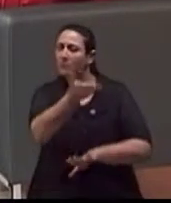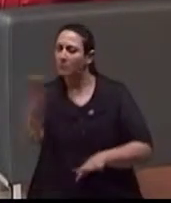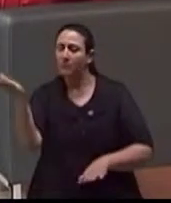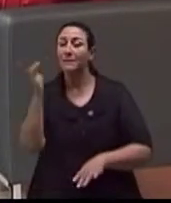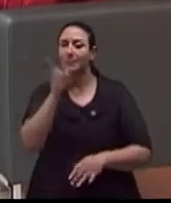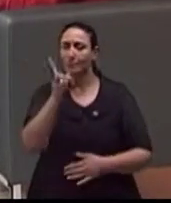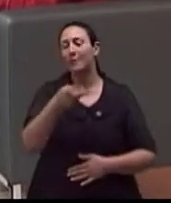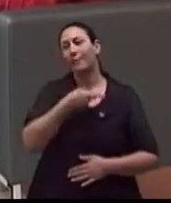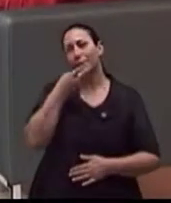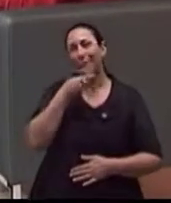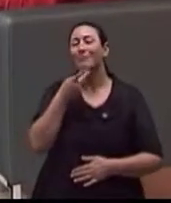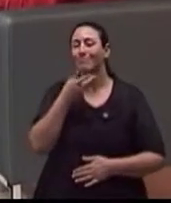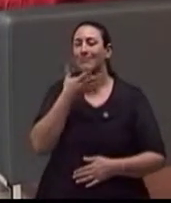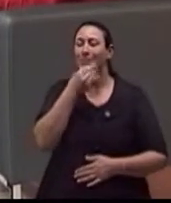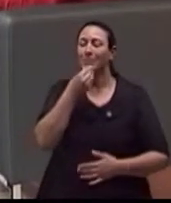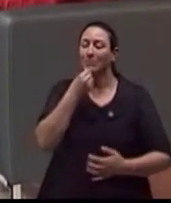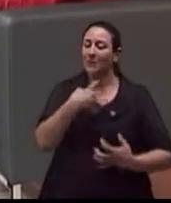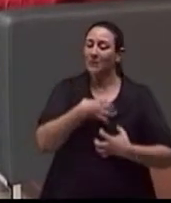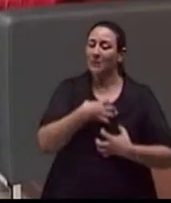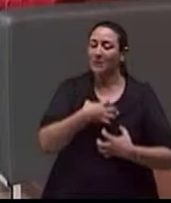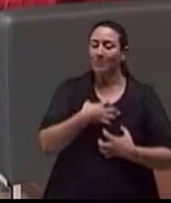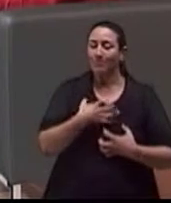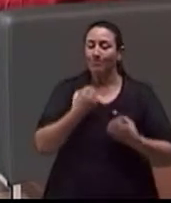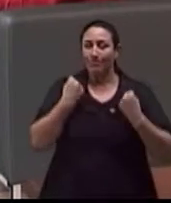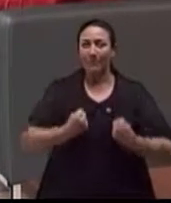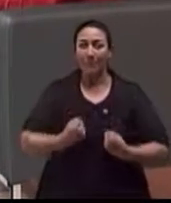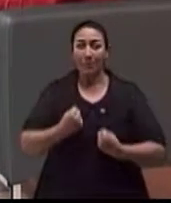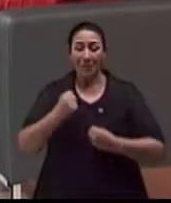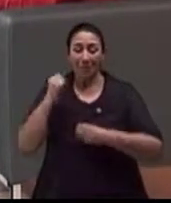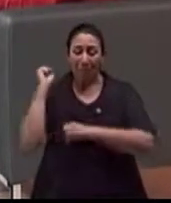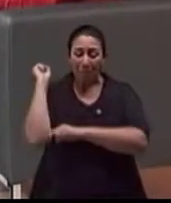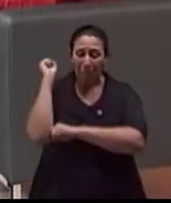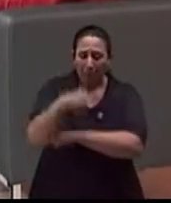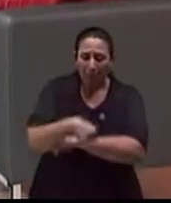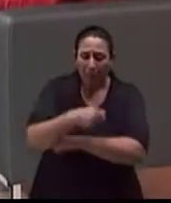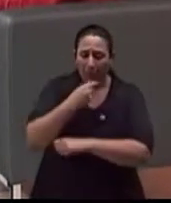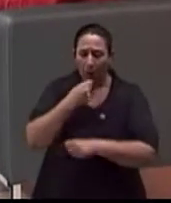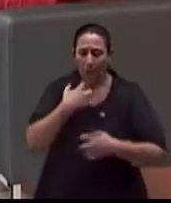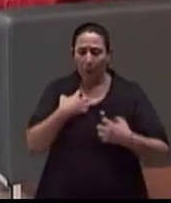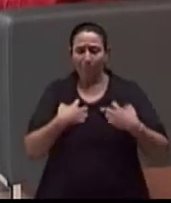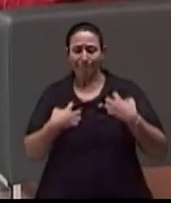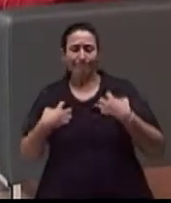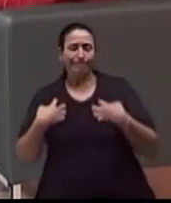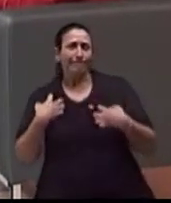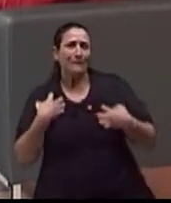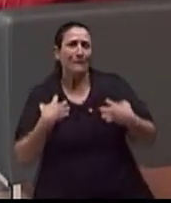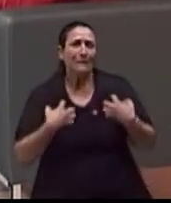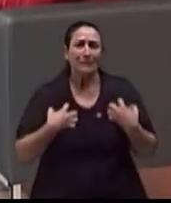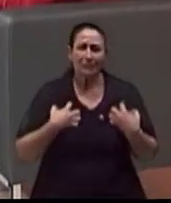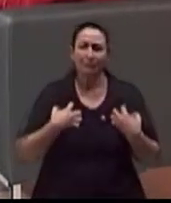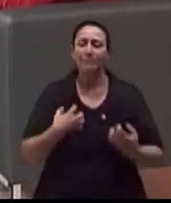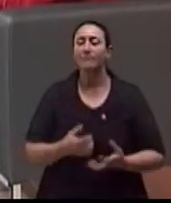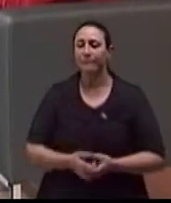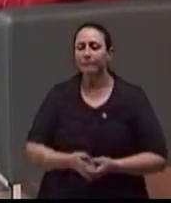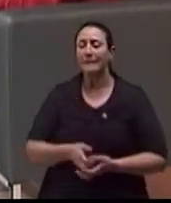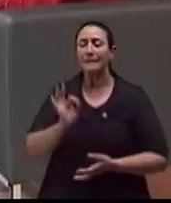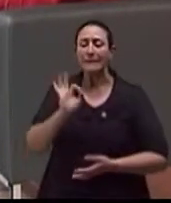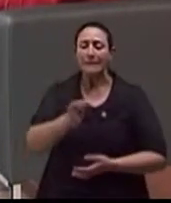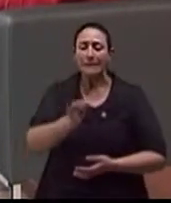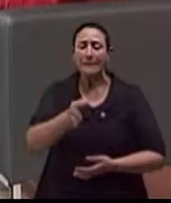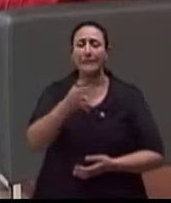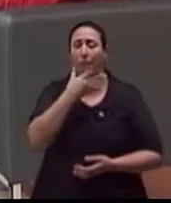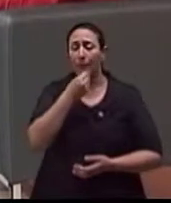diz popularmente, isso pega pesado. Exato. Pega mesmo, né, doutor? Pega mesmo. Isso atrapalha muito a qualidade de vida do homem, né?